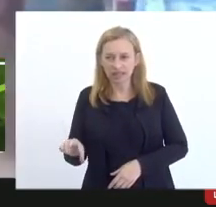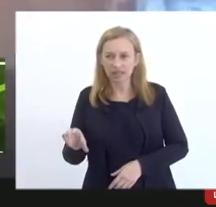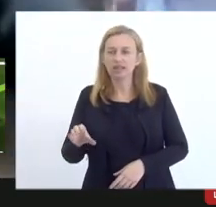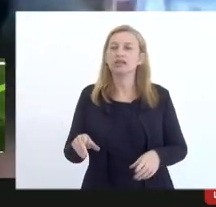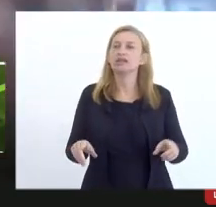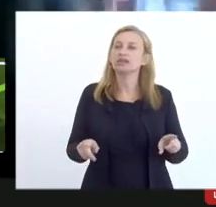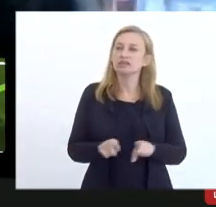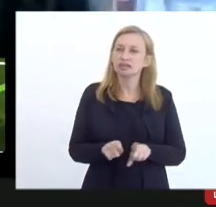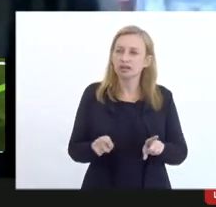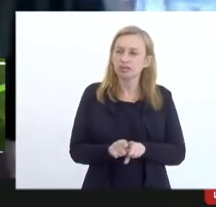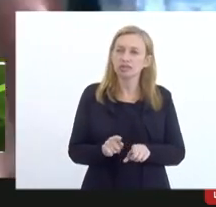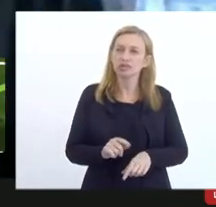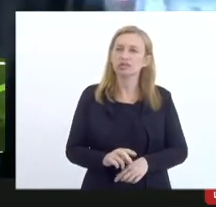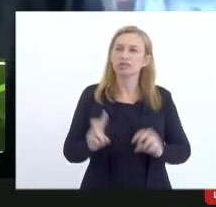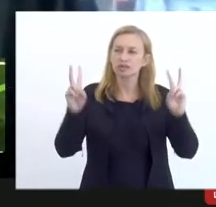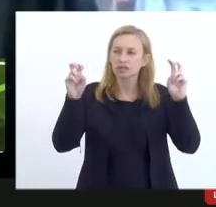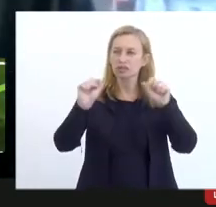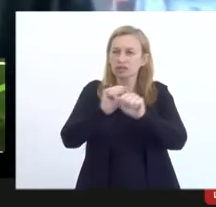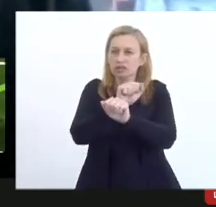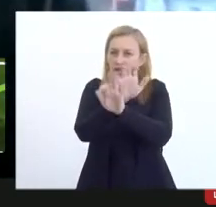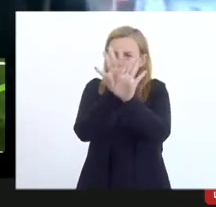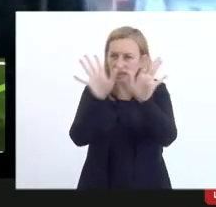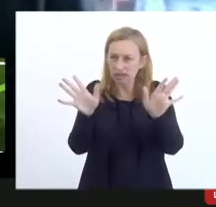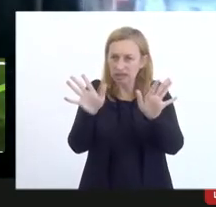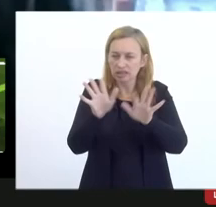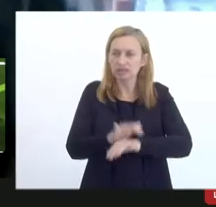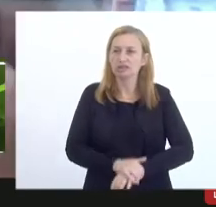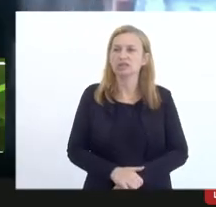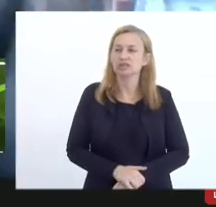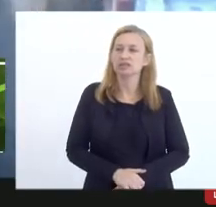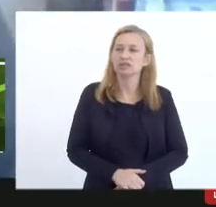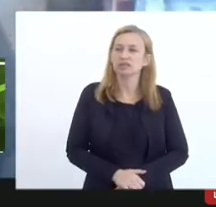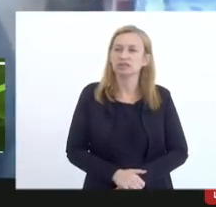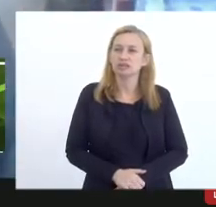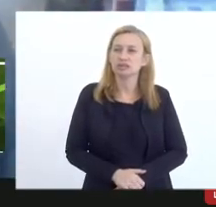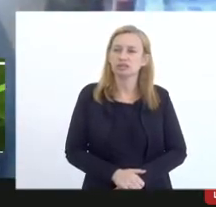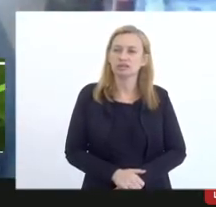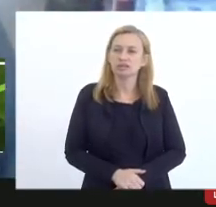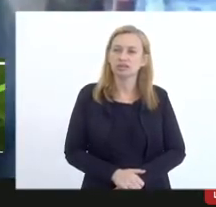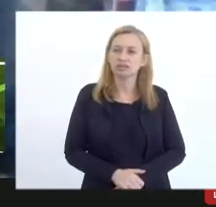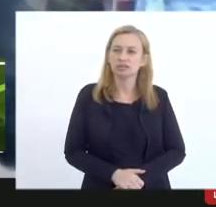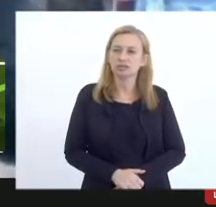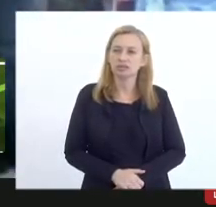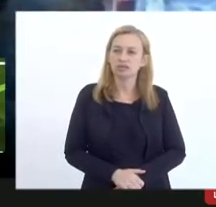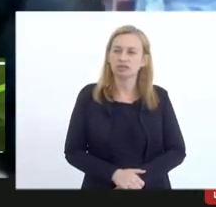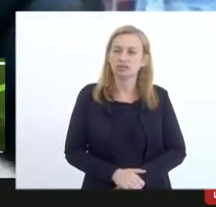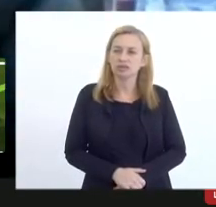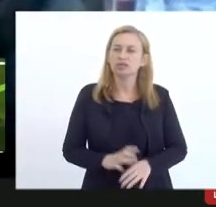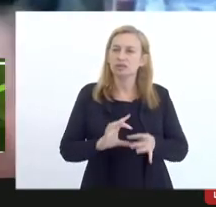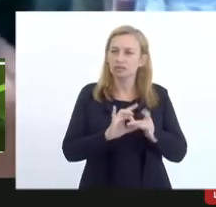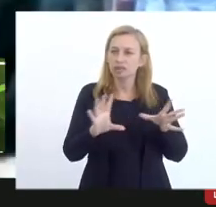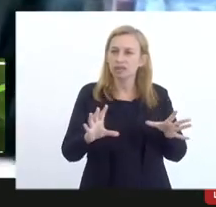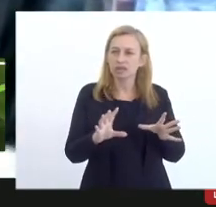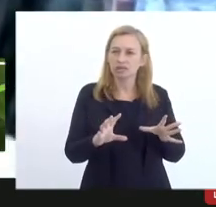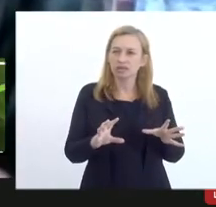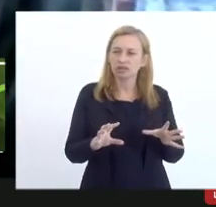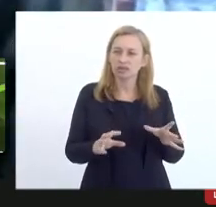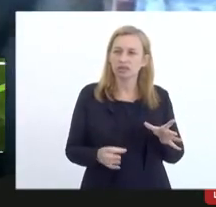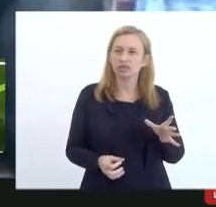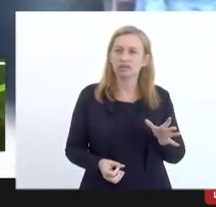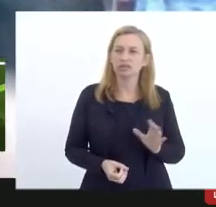e é a questão da transparência, e é a questão da autorização para fazer por